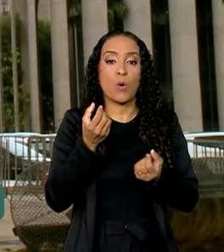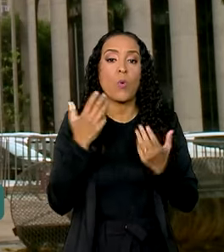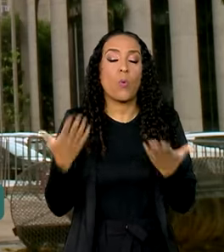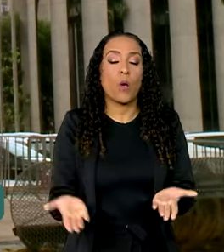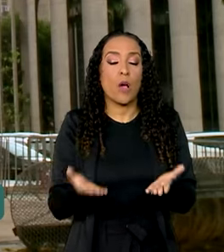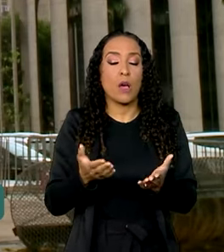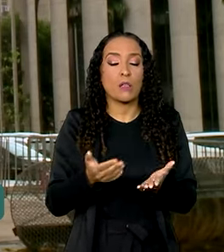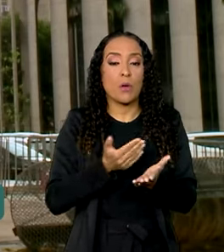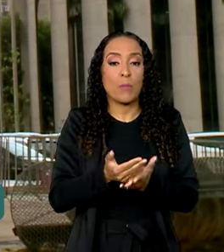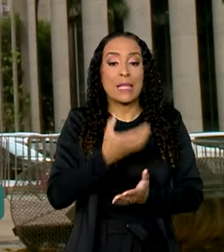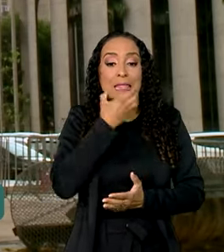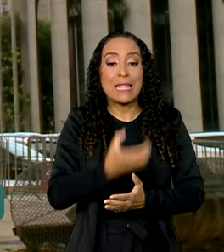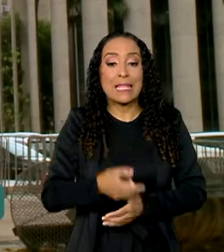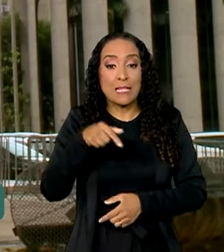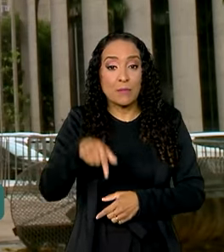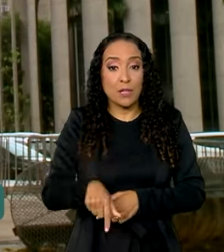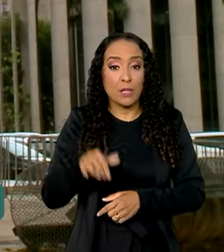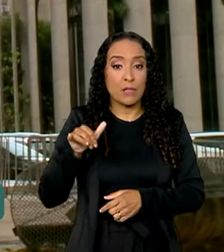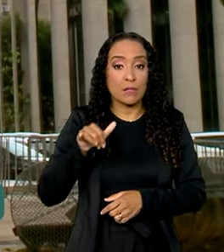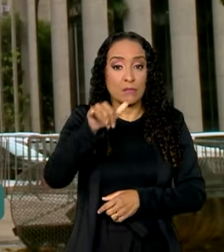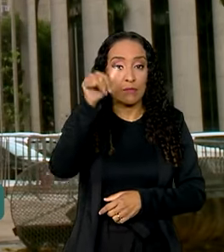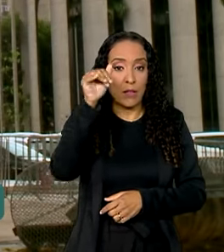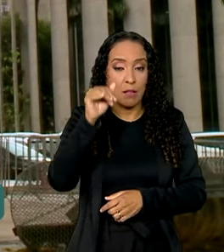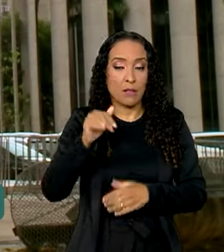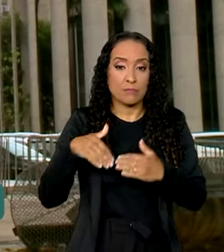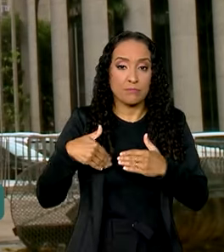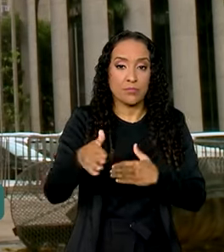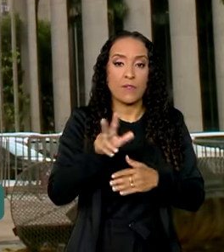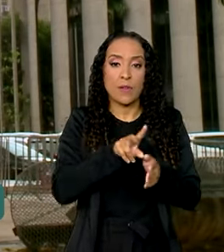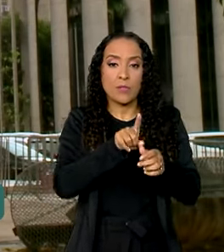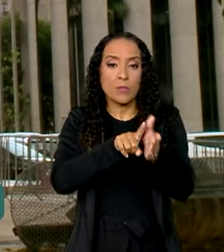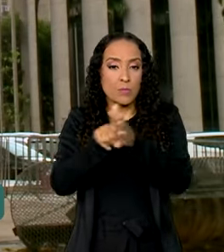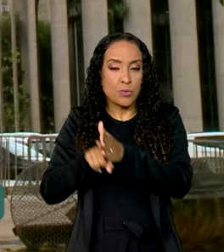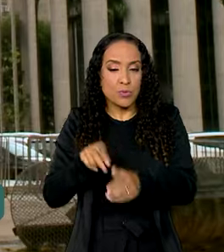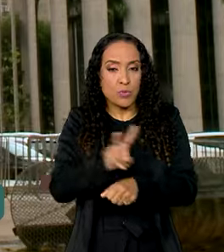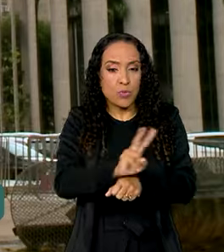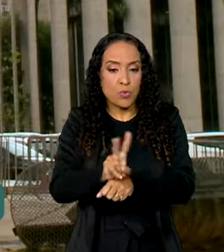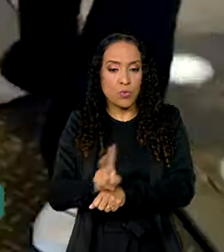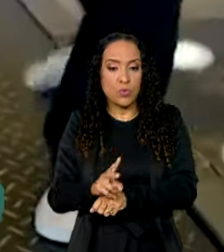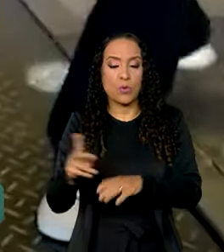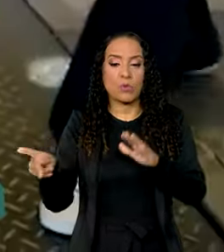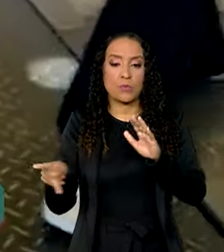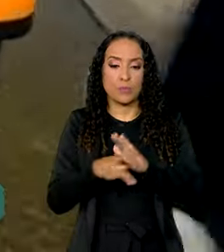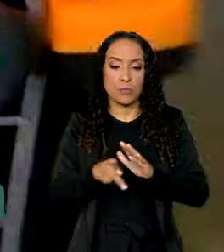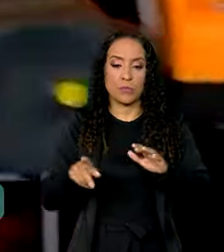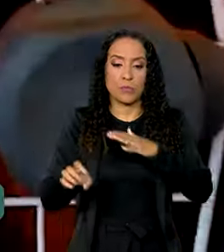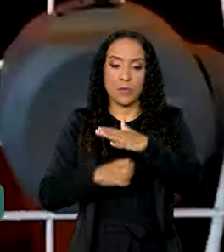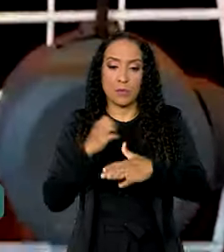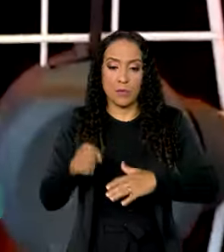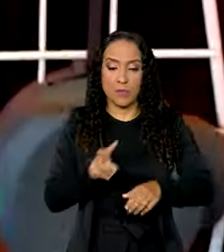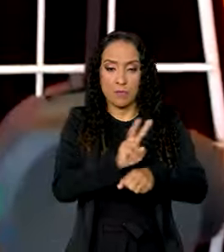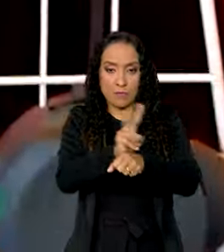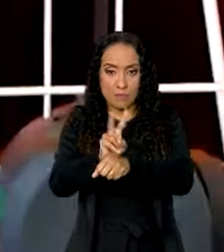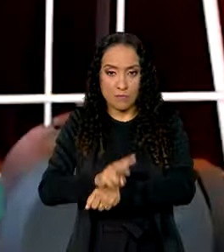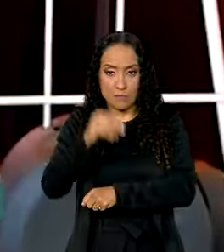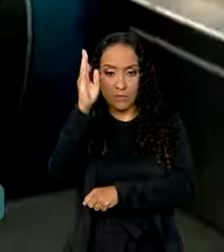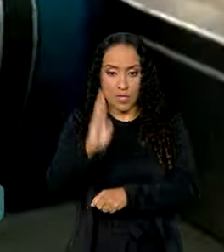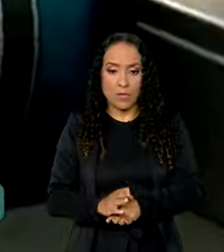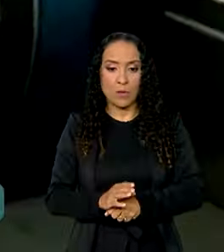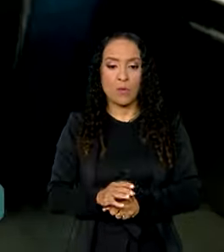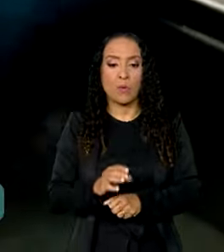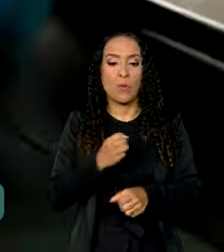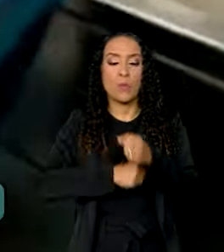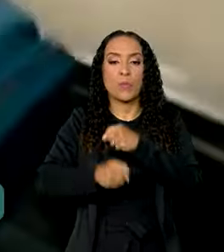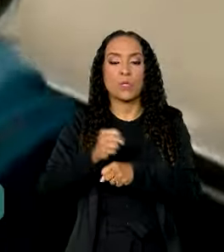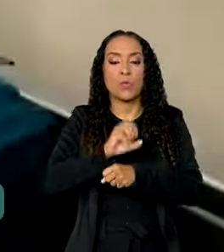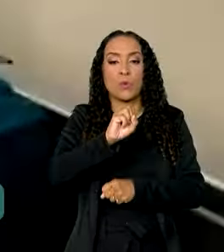todos os voos comerciais do país e será fiscalizada pela Agência Nacional de Aviação Civil. No ano passado, 80 mil animais